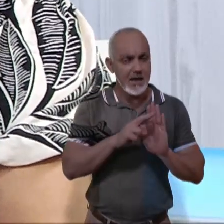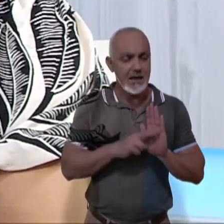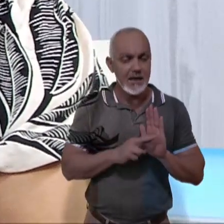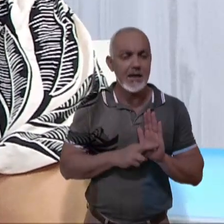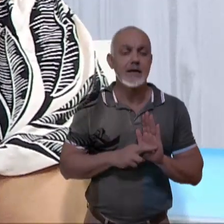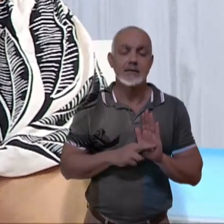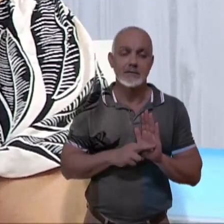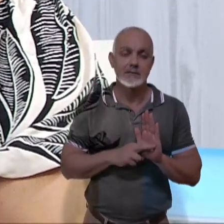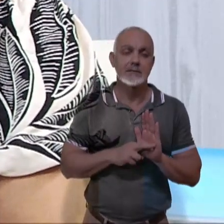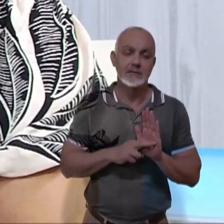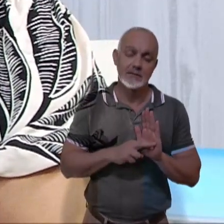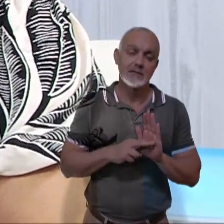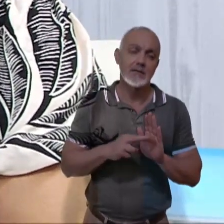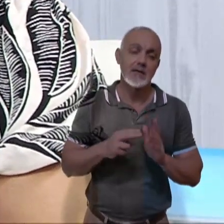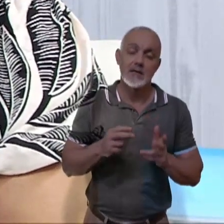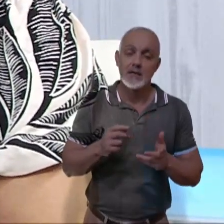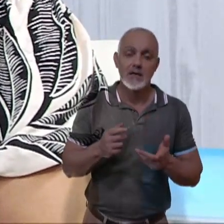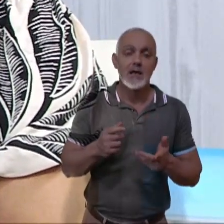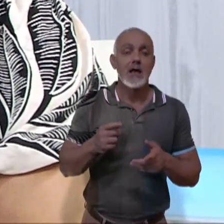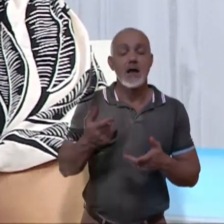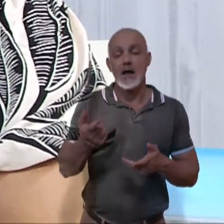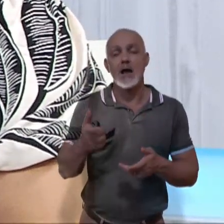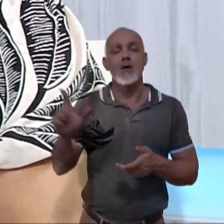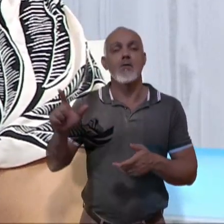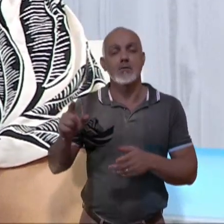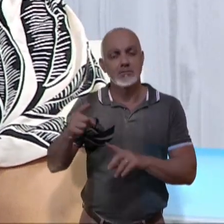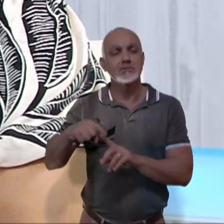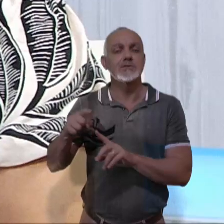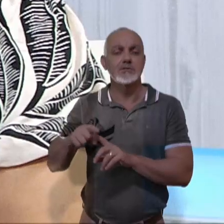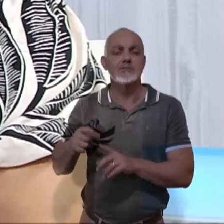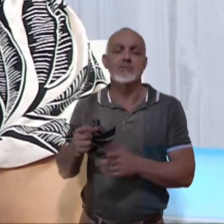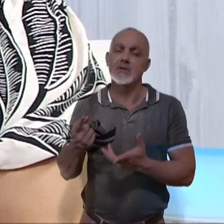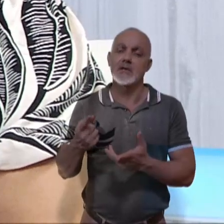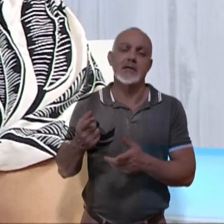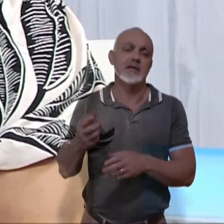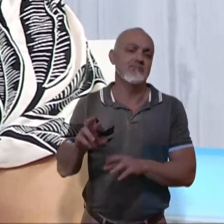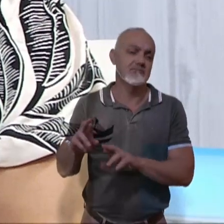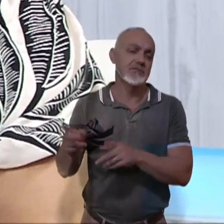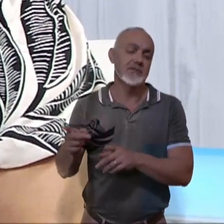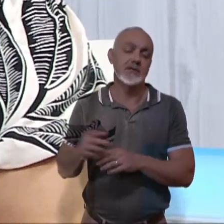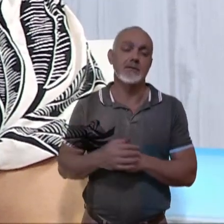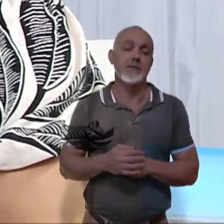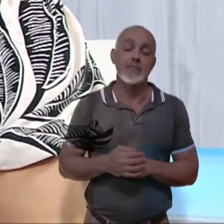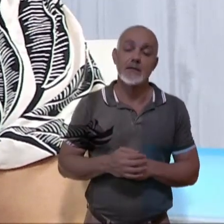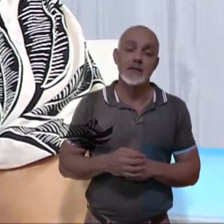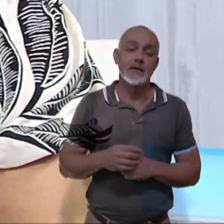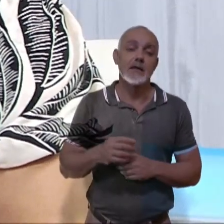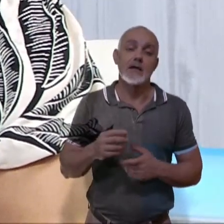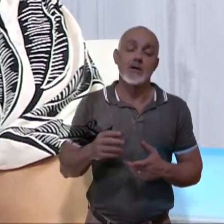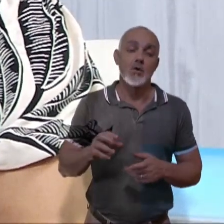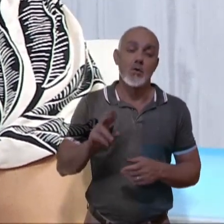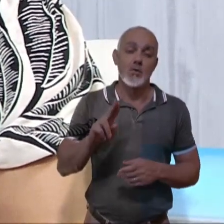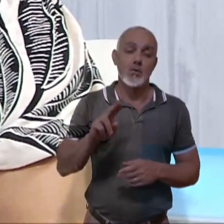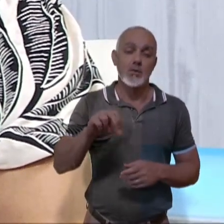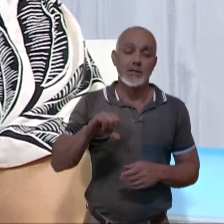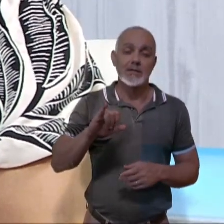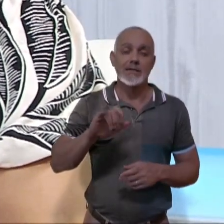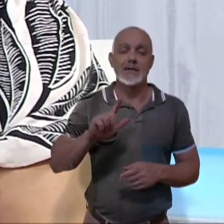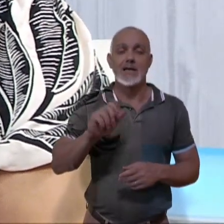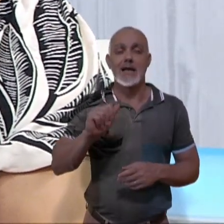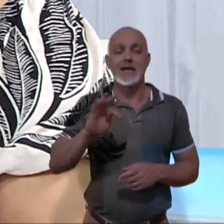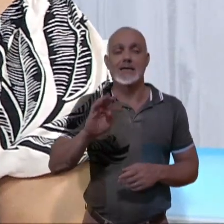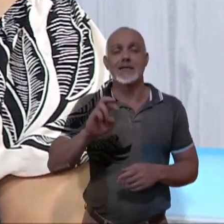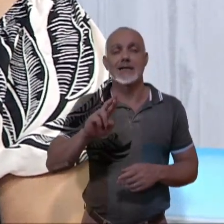E a exceção é a guarda unilateral. Quando somente ocorre a guarda unilateral hoje, quando